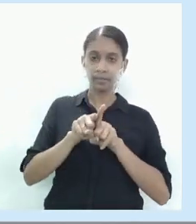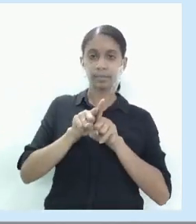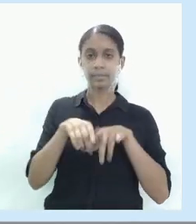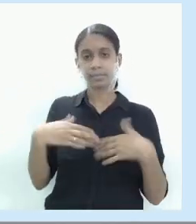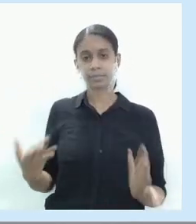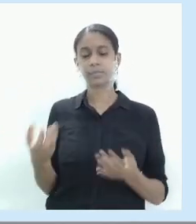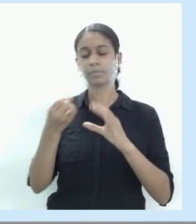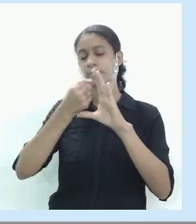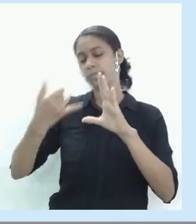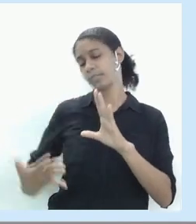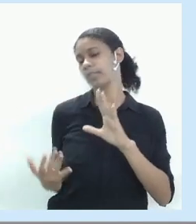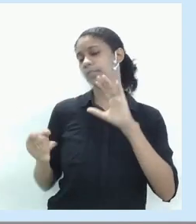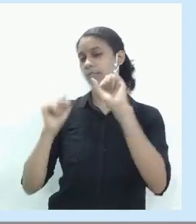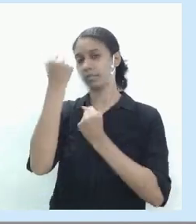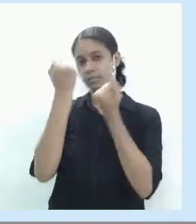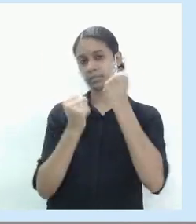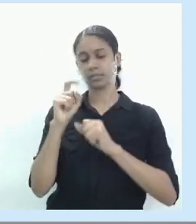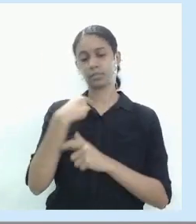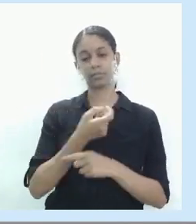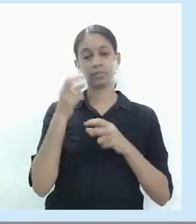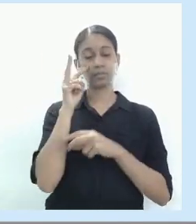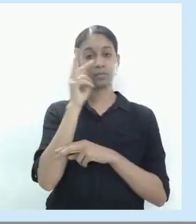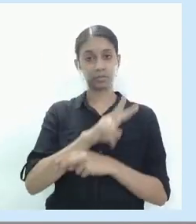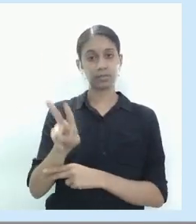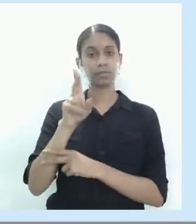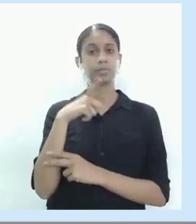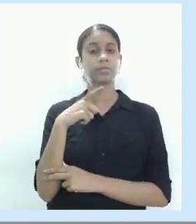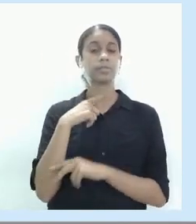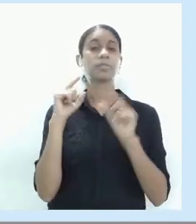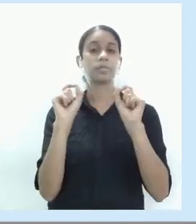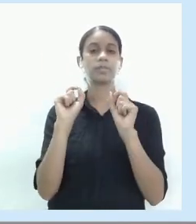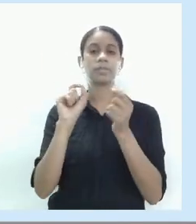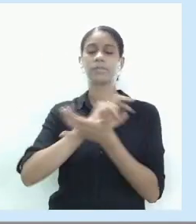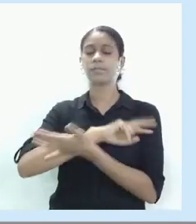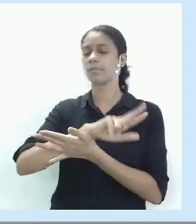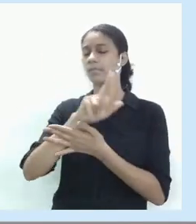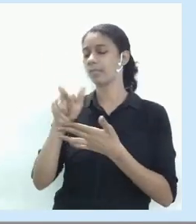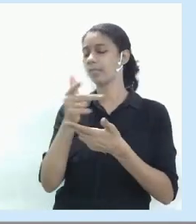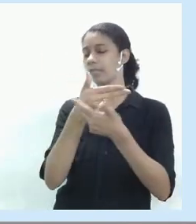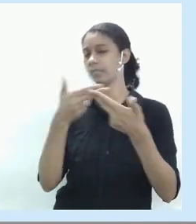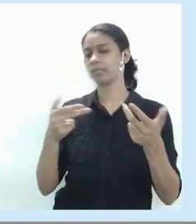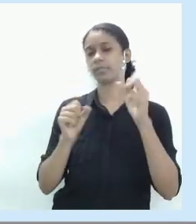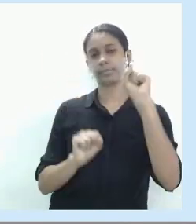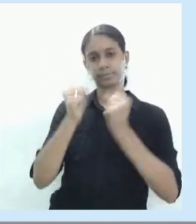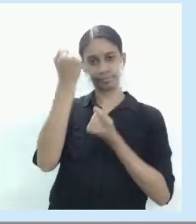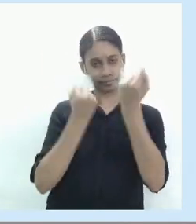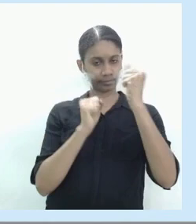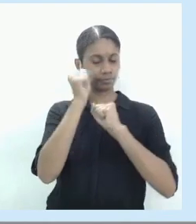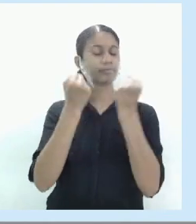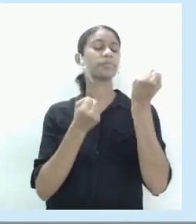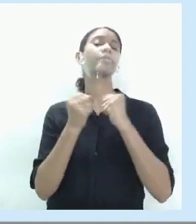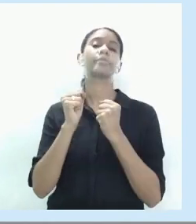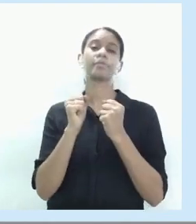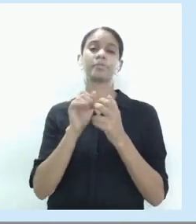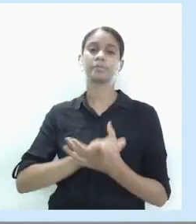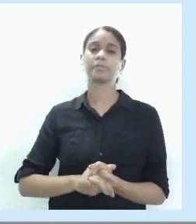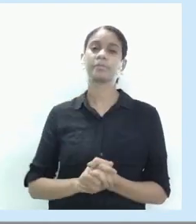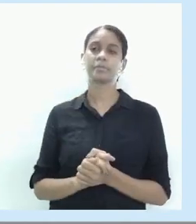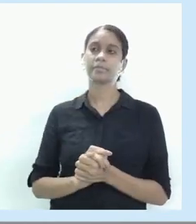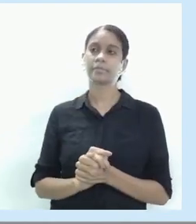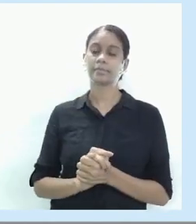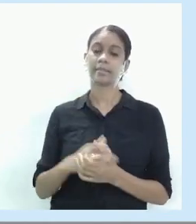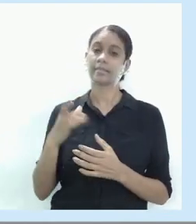classificações industriais, nós vemos aí que existe uma infinidade de indústrias atuando em vários segmentos.